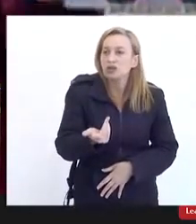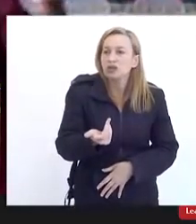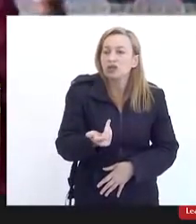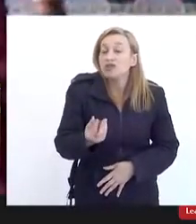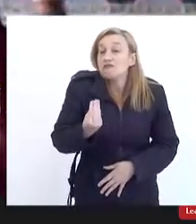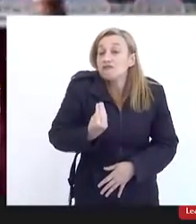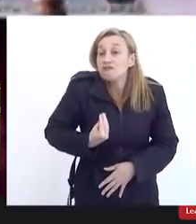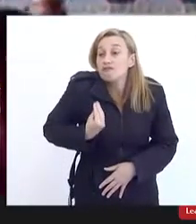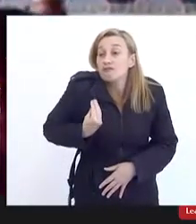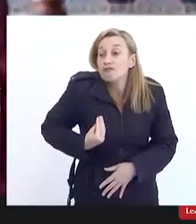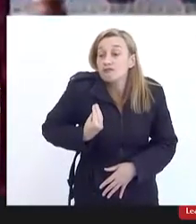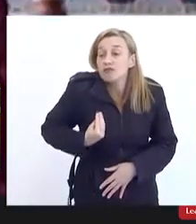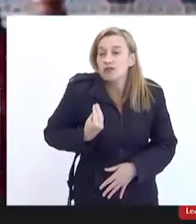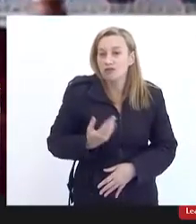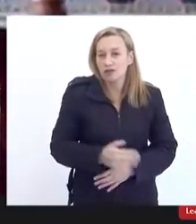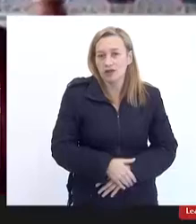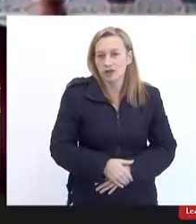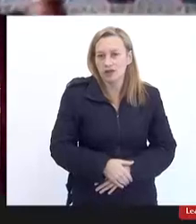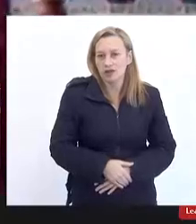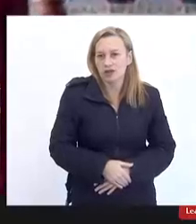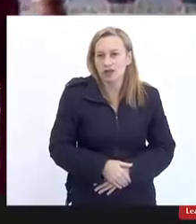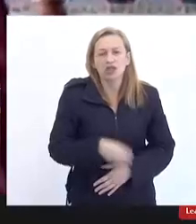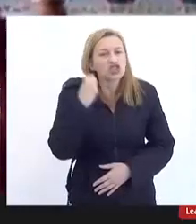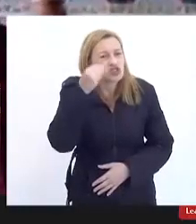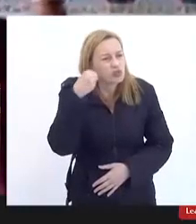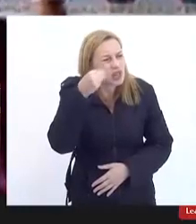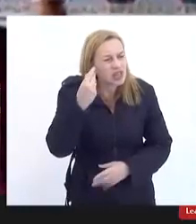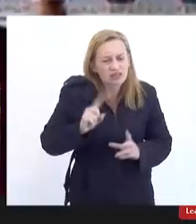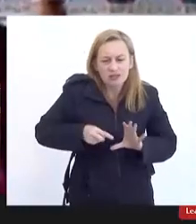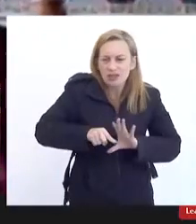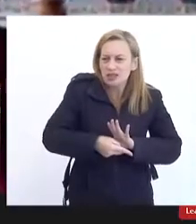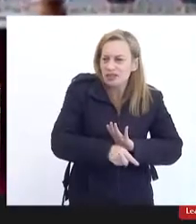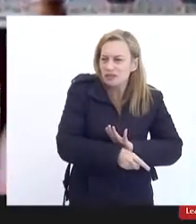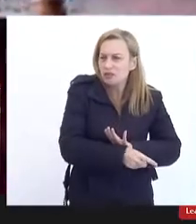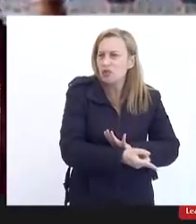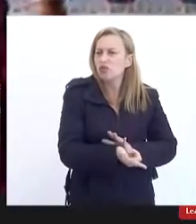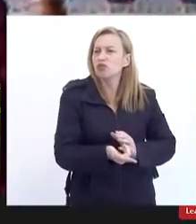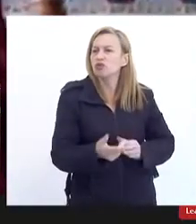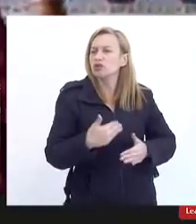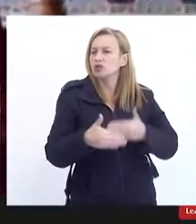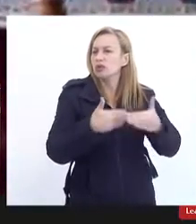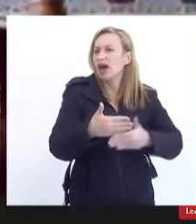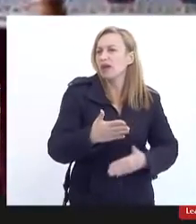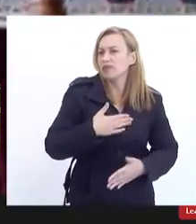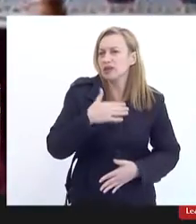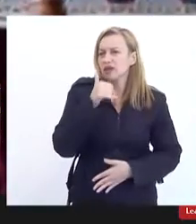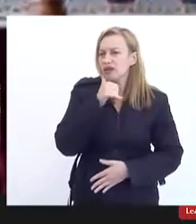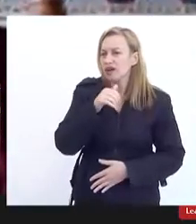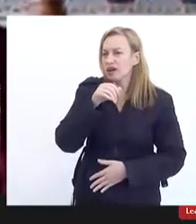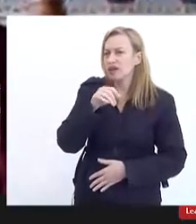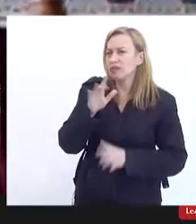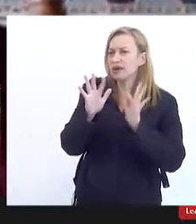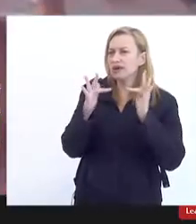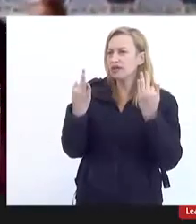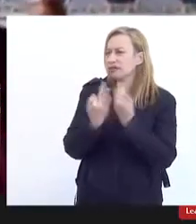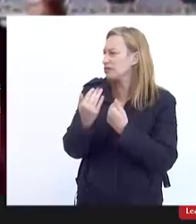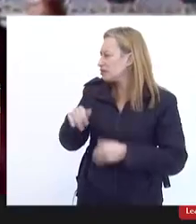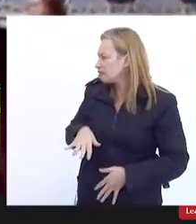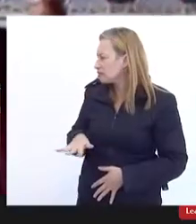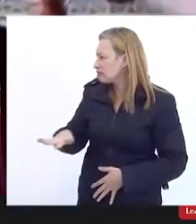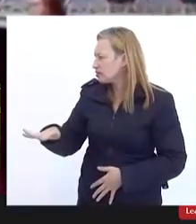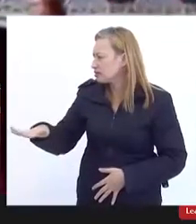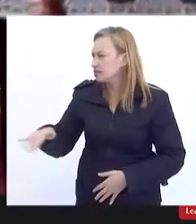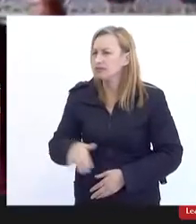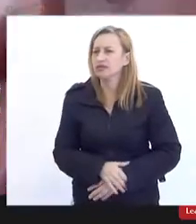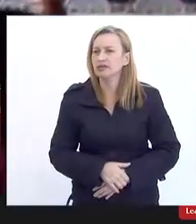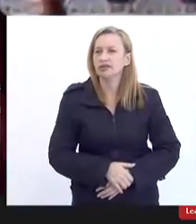viveram vivenciaram e vivenciam esse processo minha família mora na favela a gente não está falando